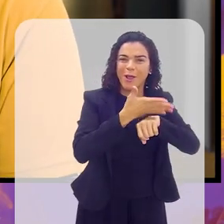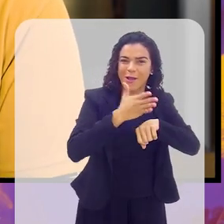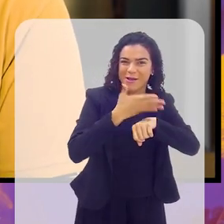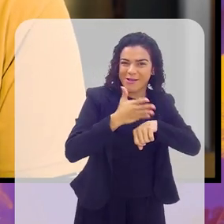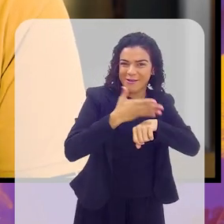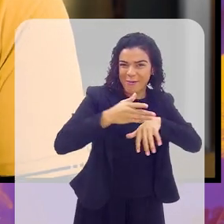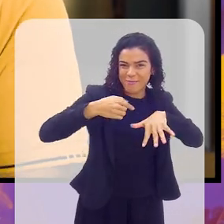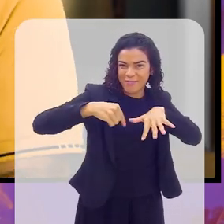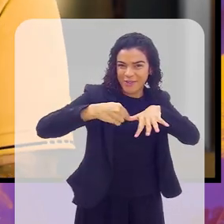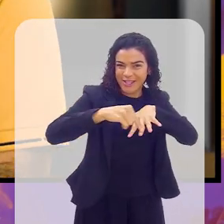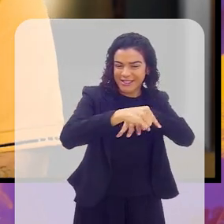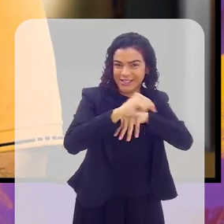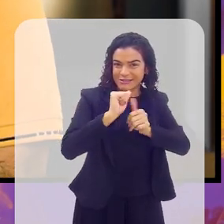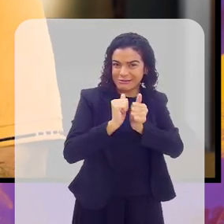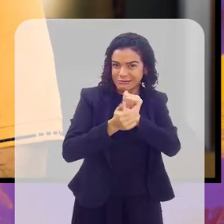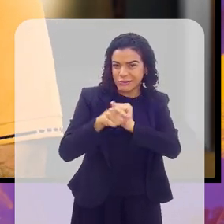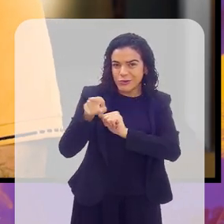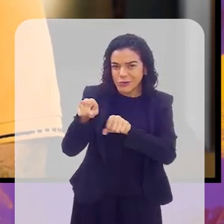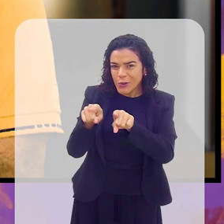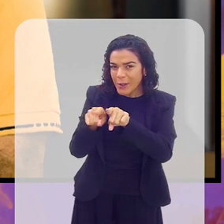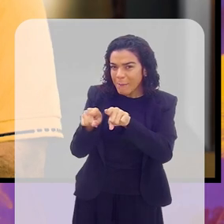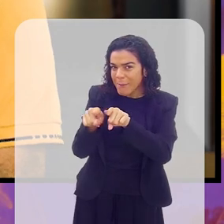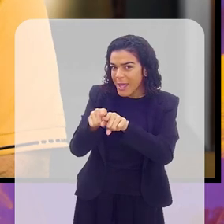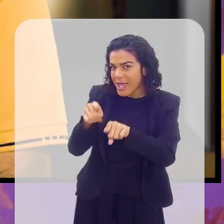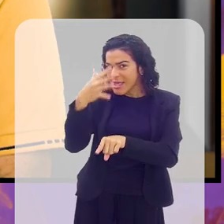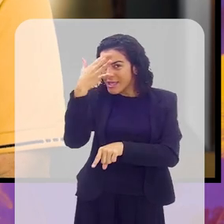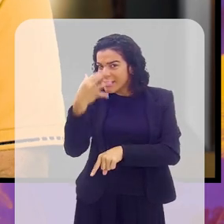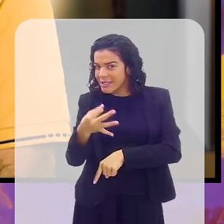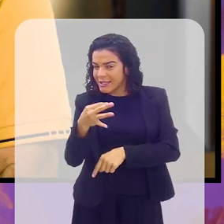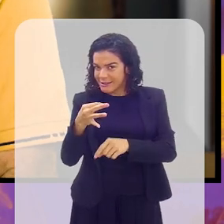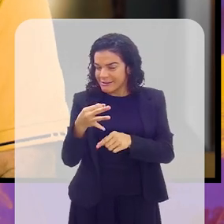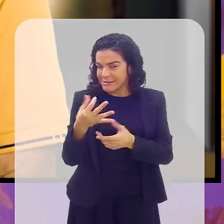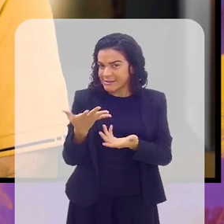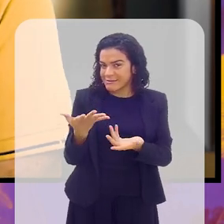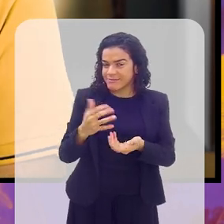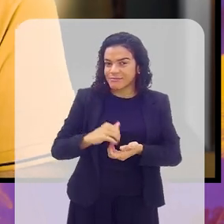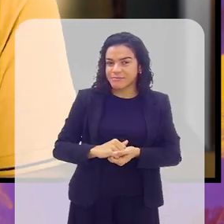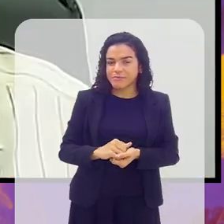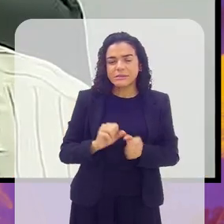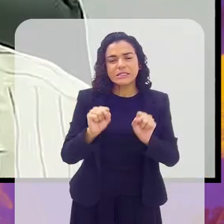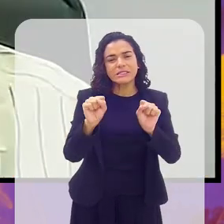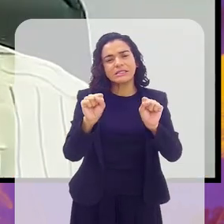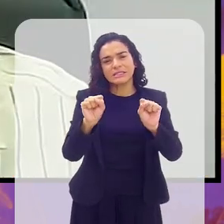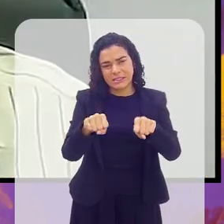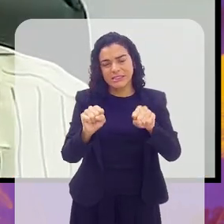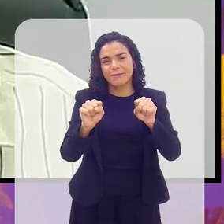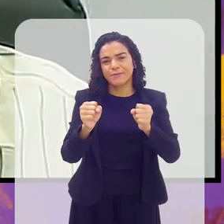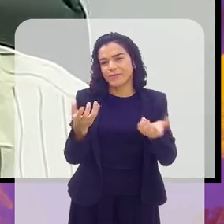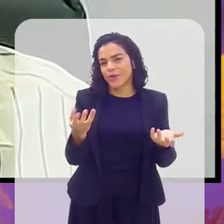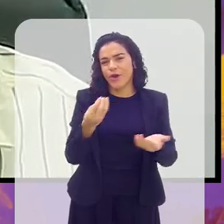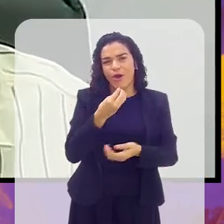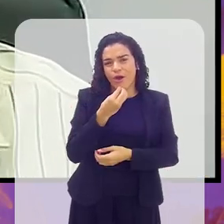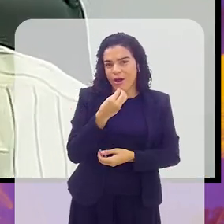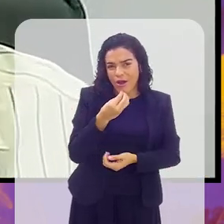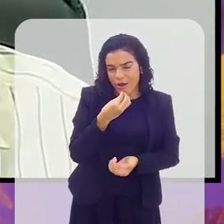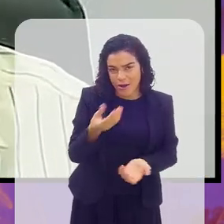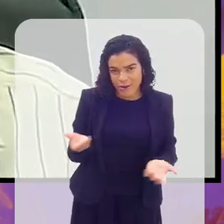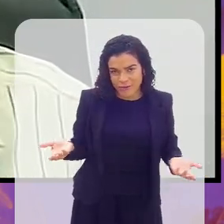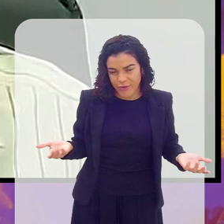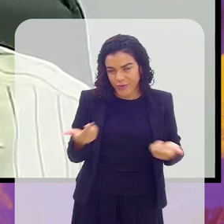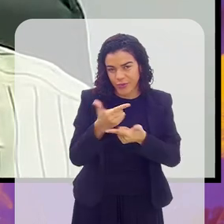determinada modalidade. O senhor também encara desta forma, deputado Luiz Paulo? Sem dúvida nenhuma, né?